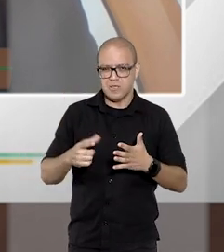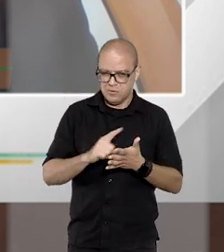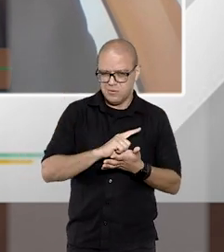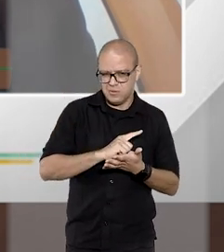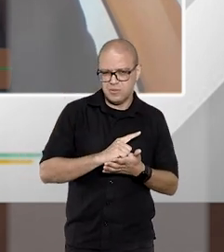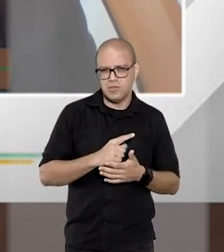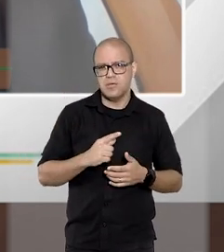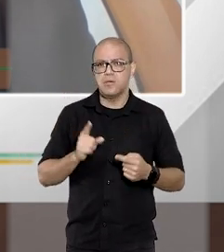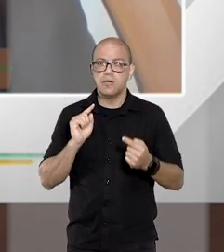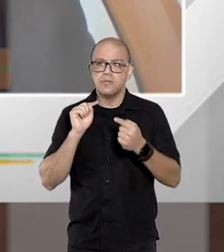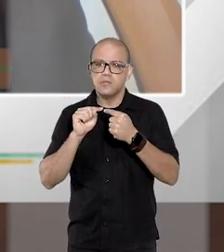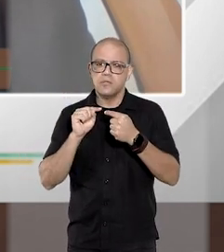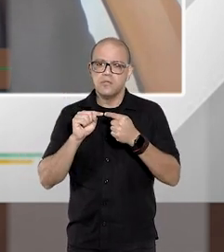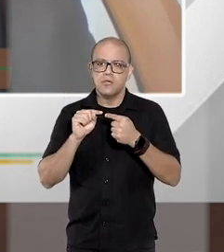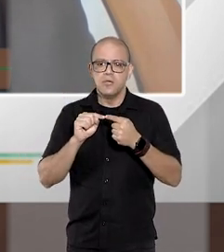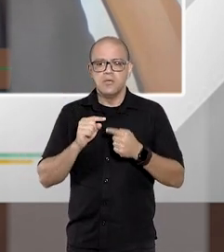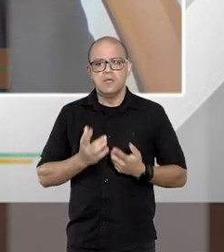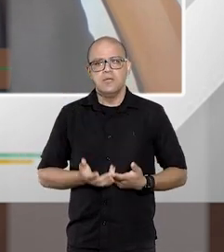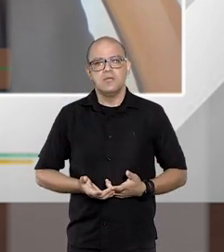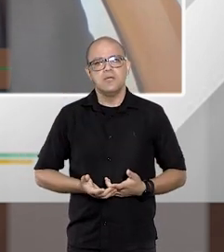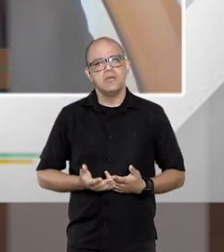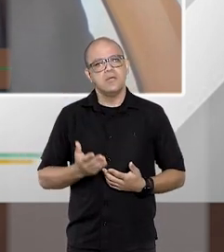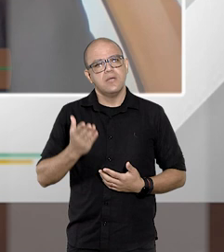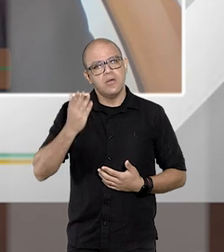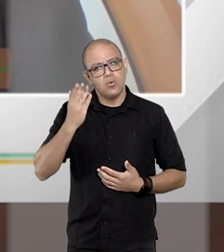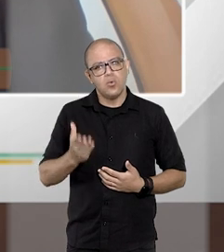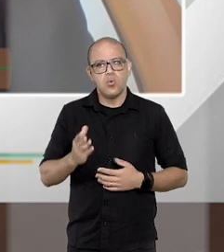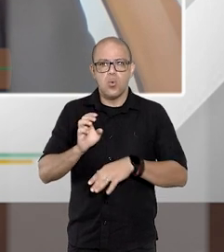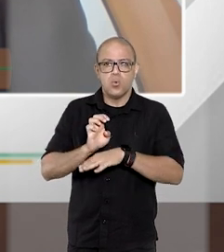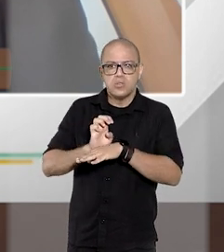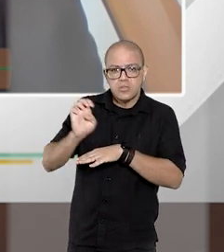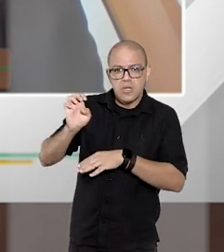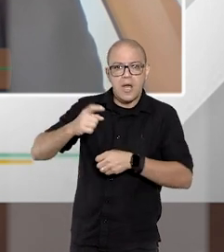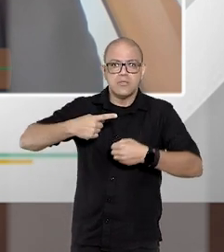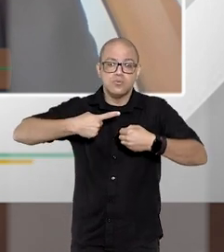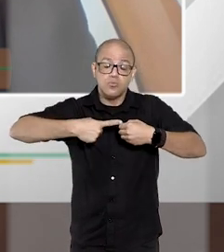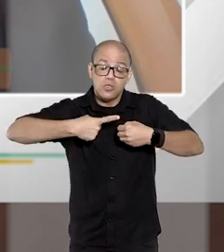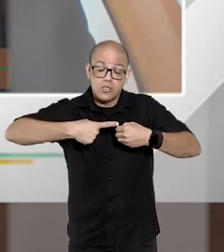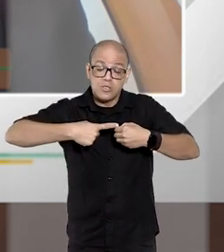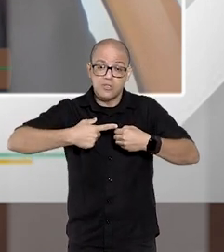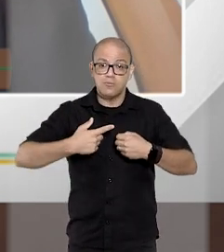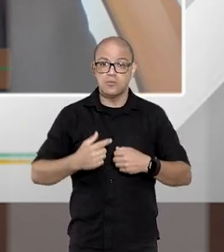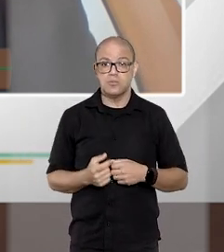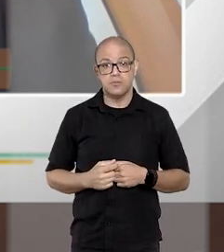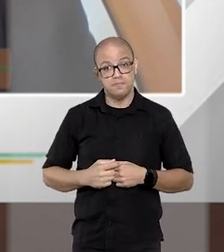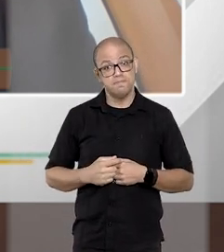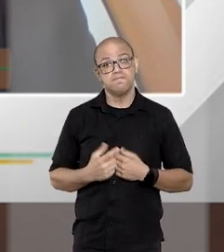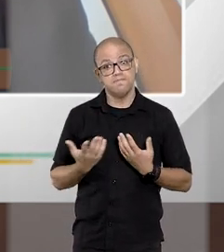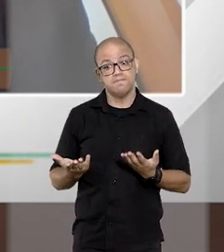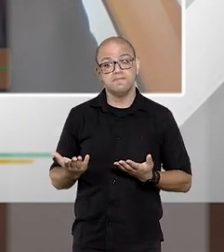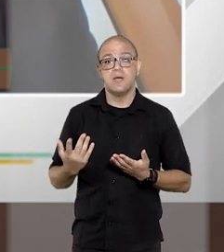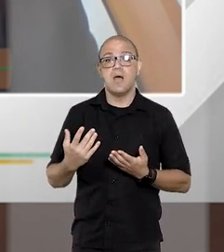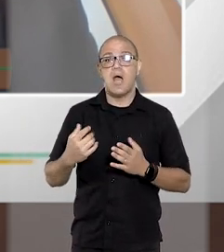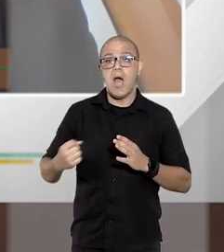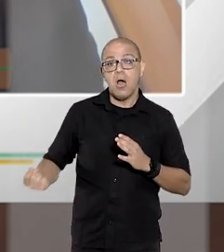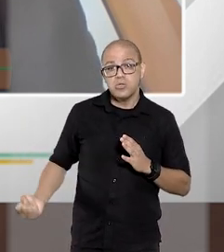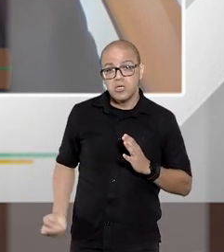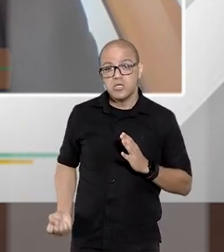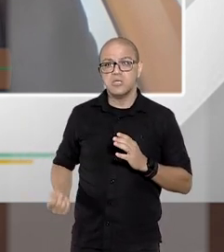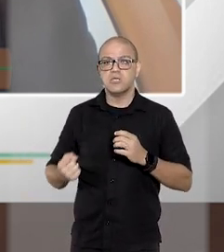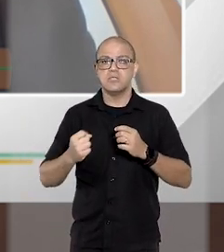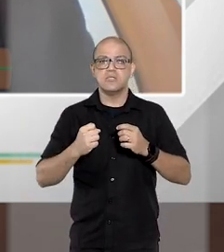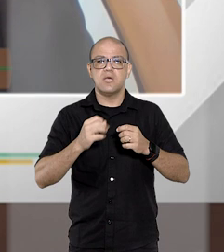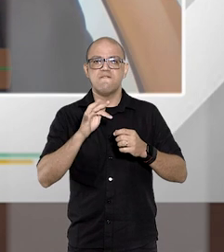anteriormente, inclui, nesse caso, estados e municípios, e suas autarquias e